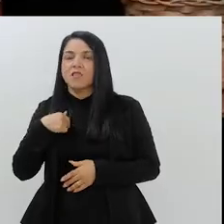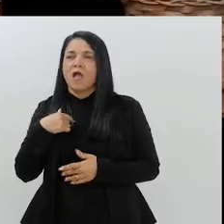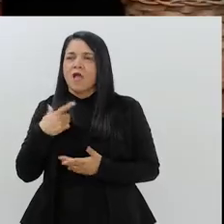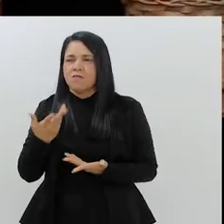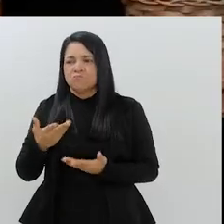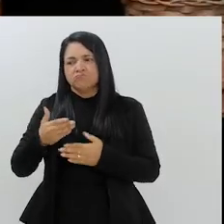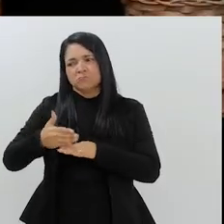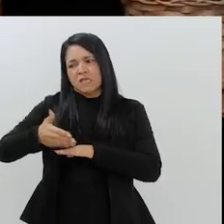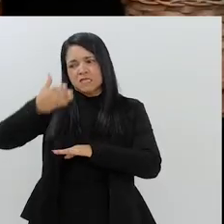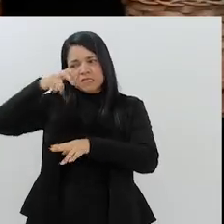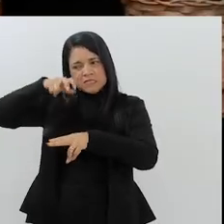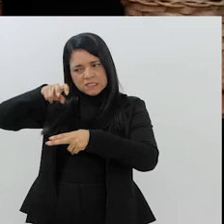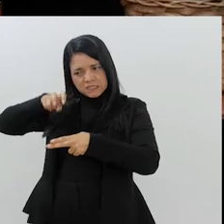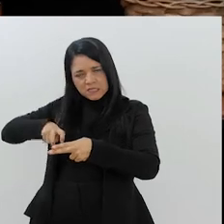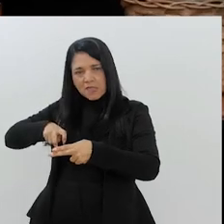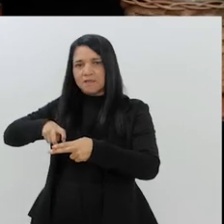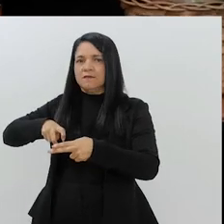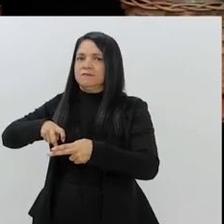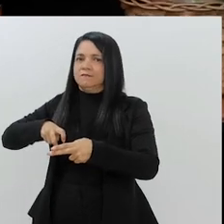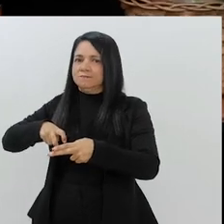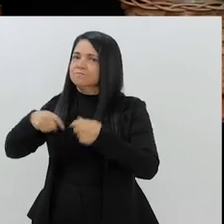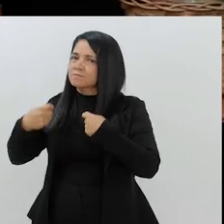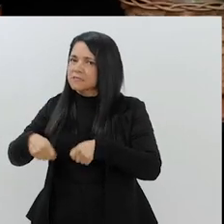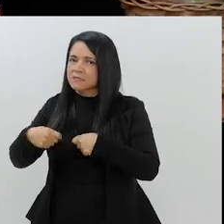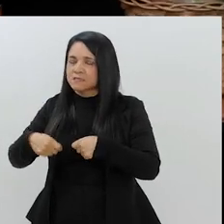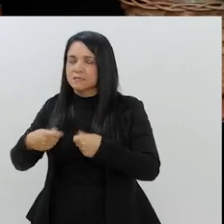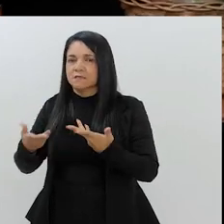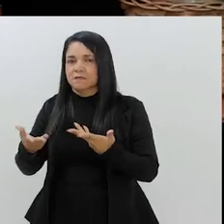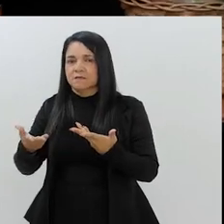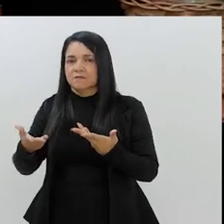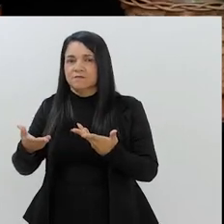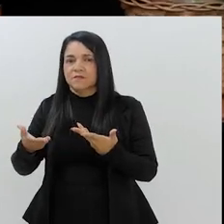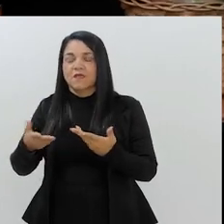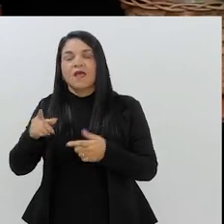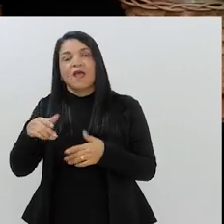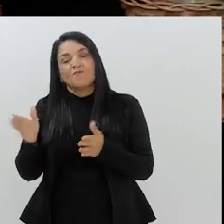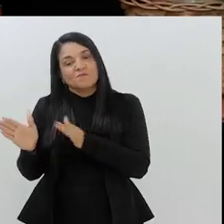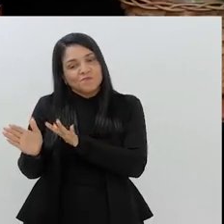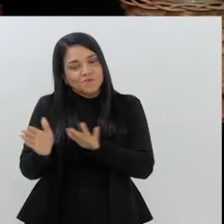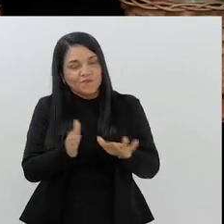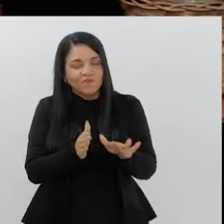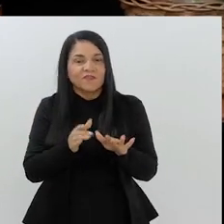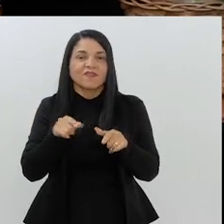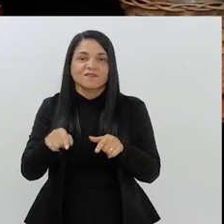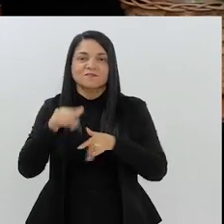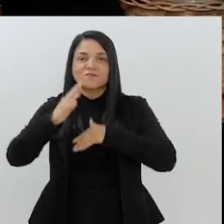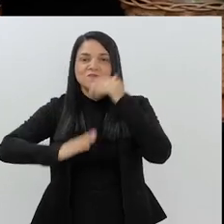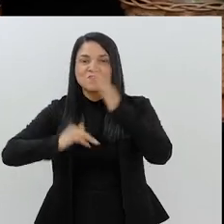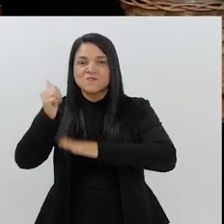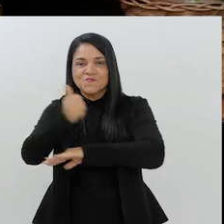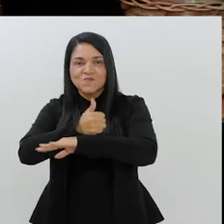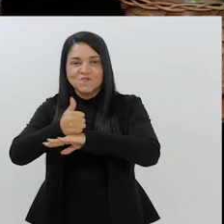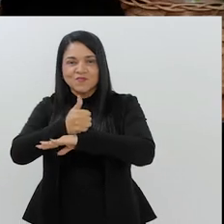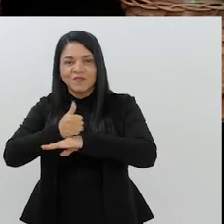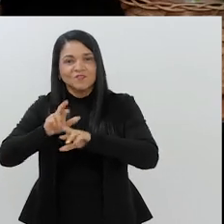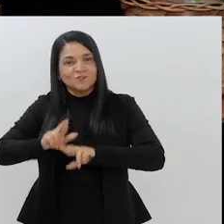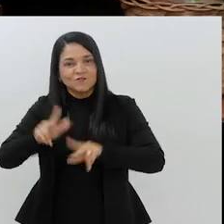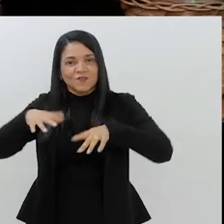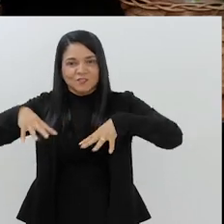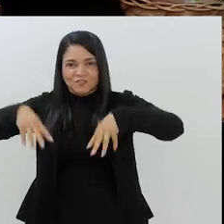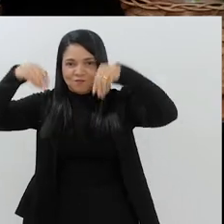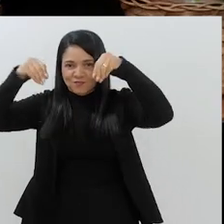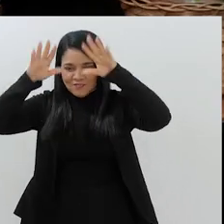e está funcionando. Roubei também essa ideia. Exatamente. Mas eu quero falar do seu lado profissional, não